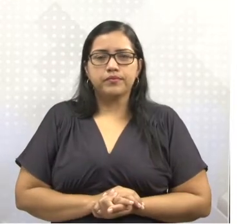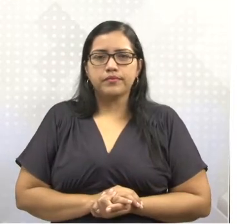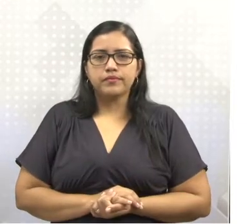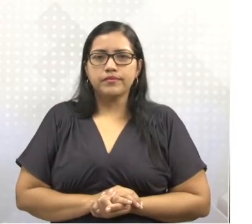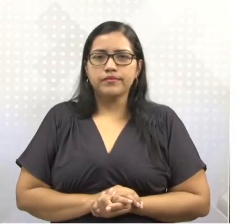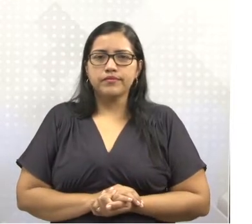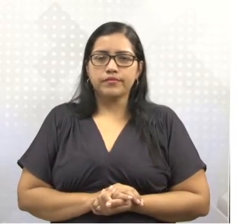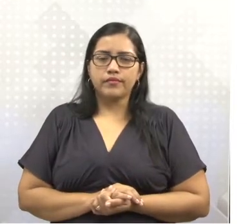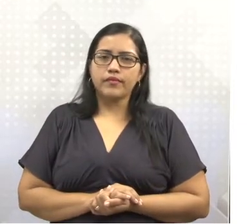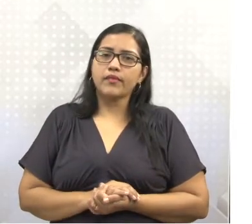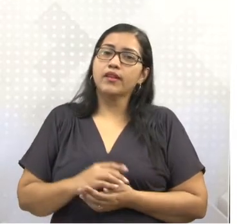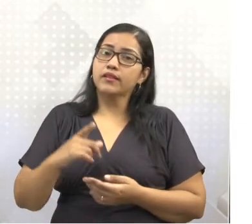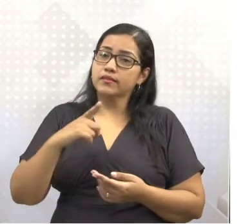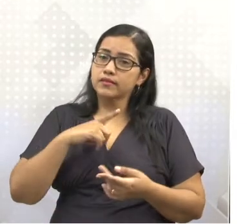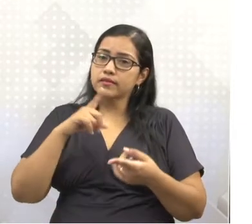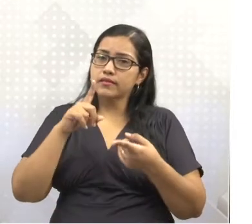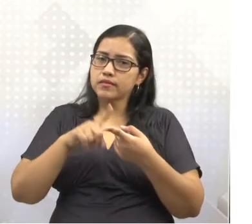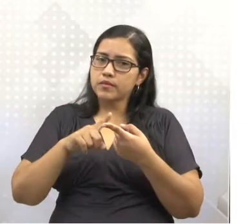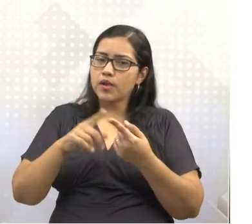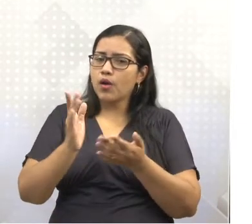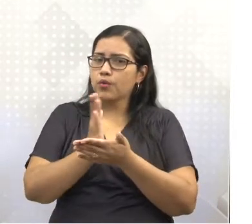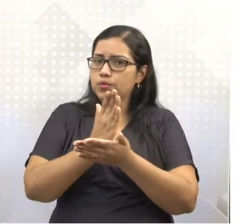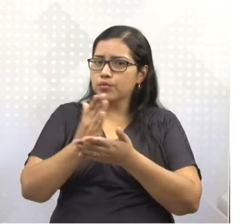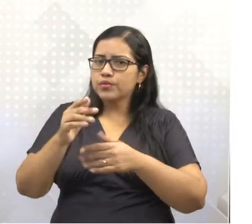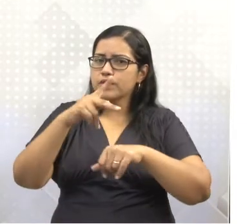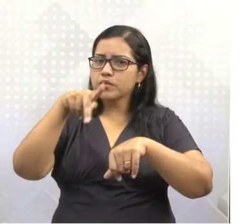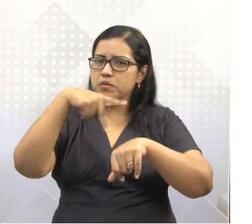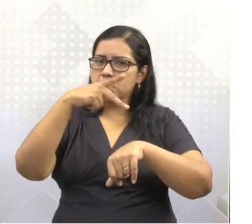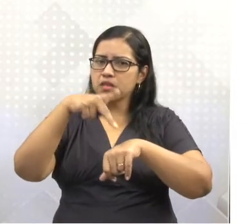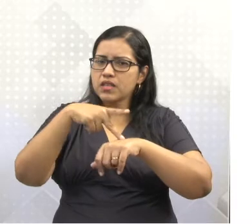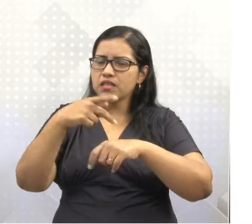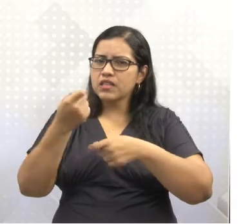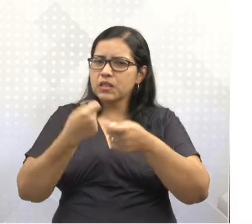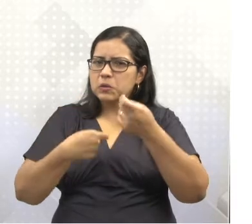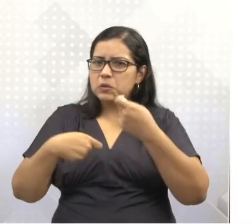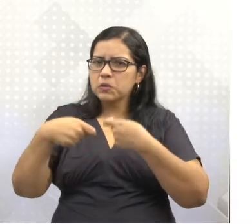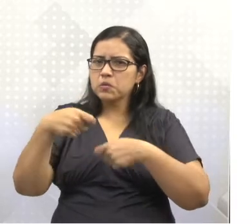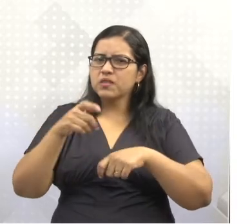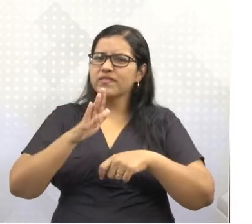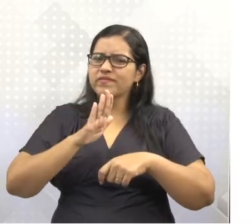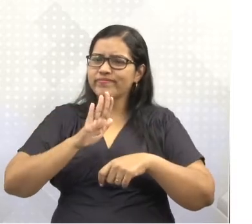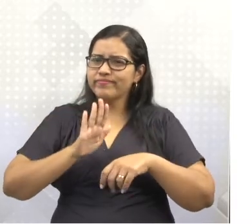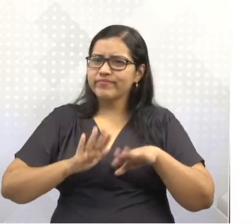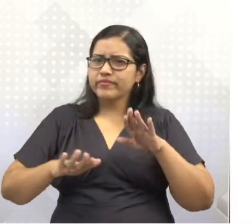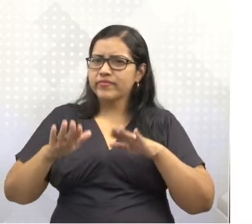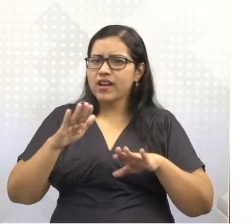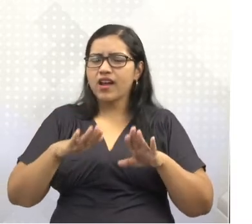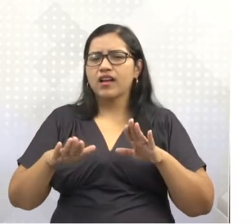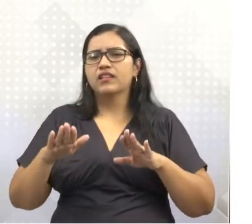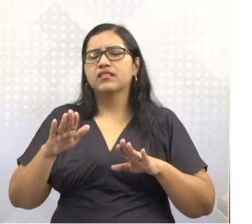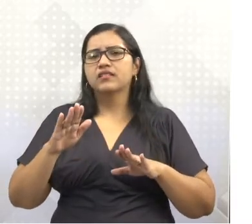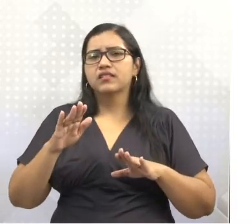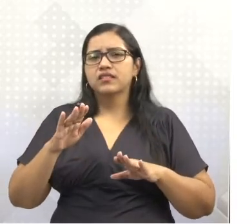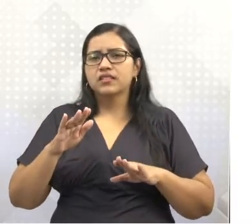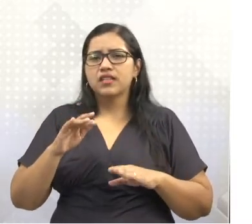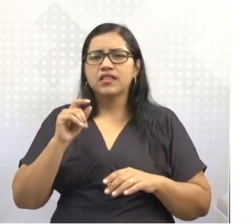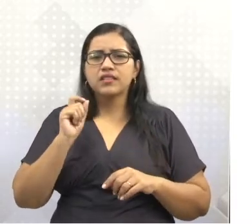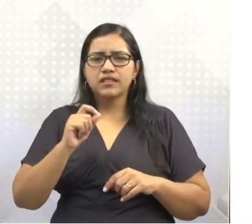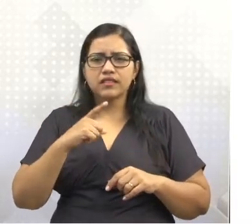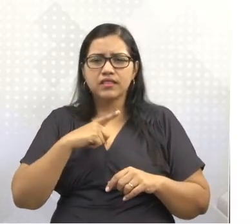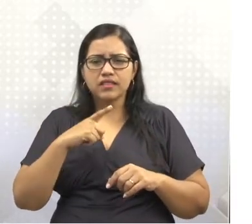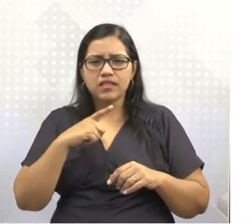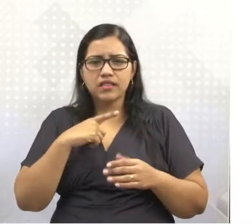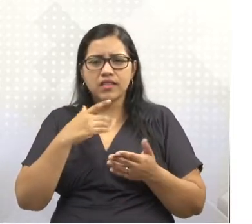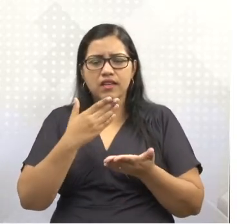Aqui, por outro lado, há países com economias menos dinâmicas e mais frágeis, mas que elas estão, vamos assim dizer, se